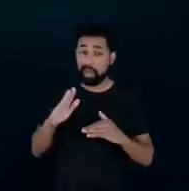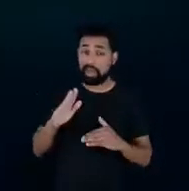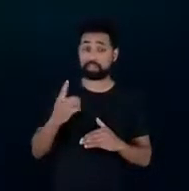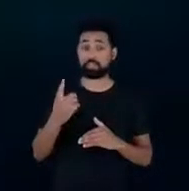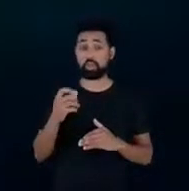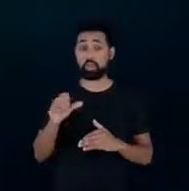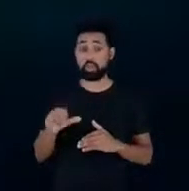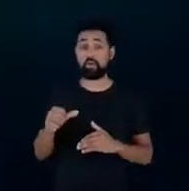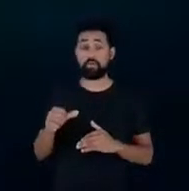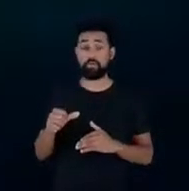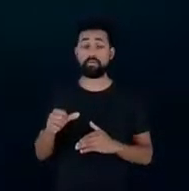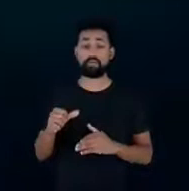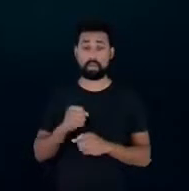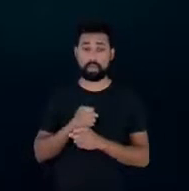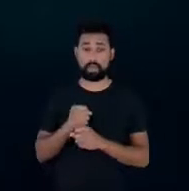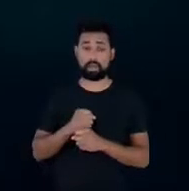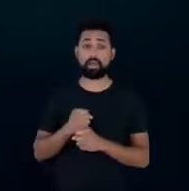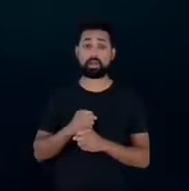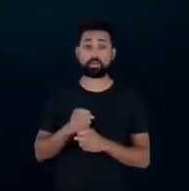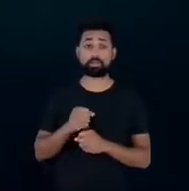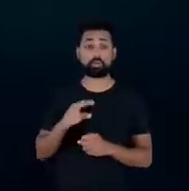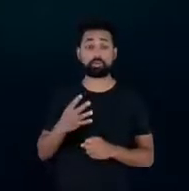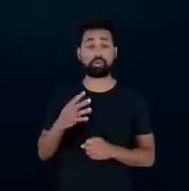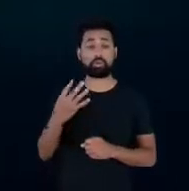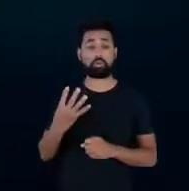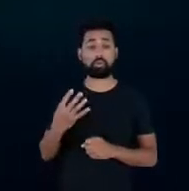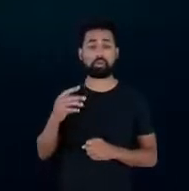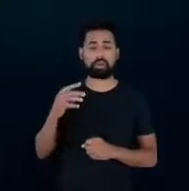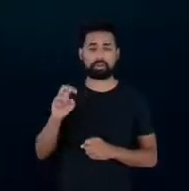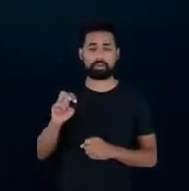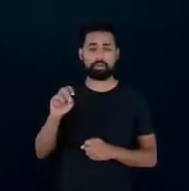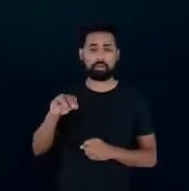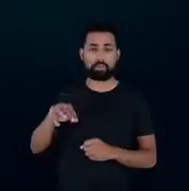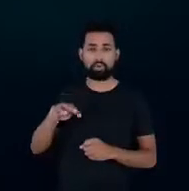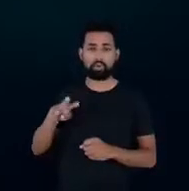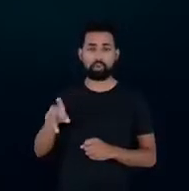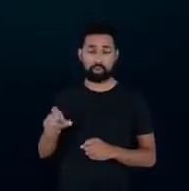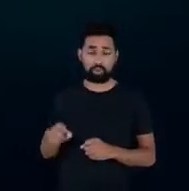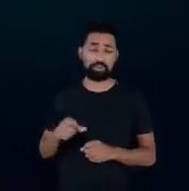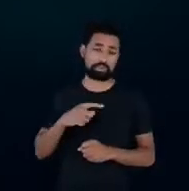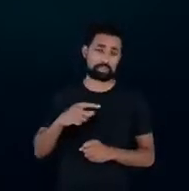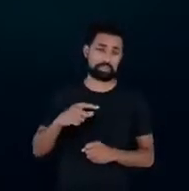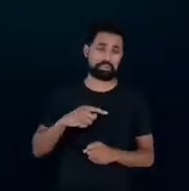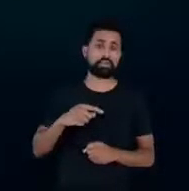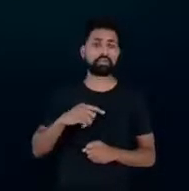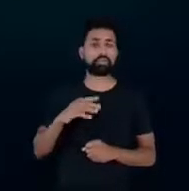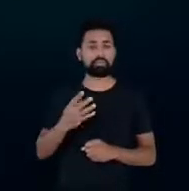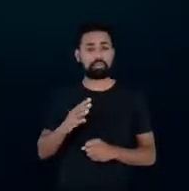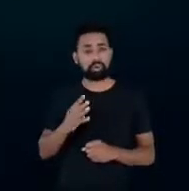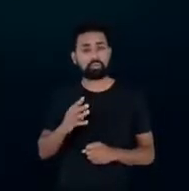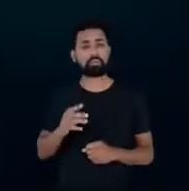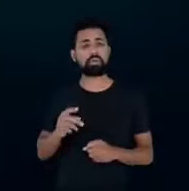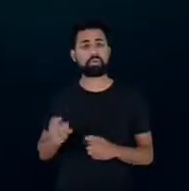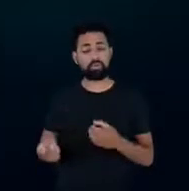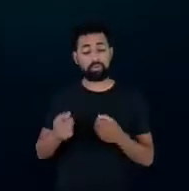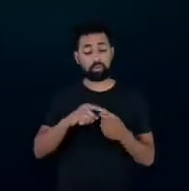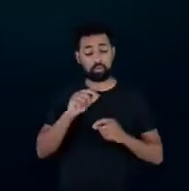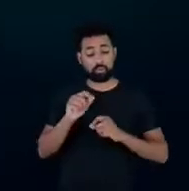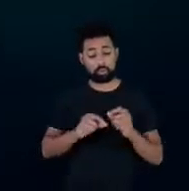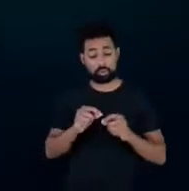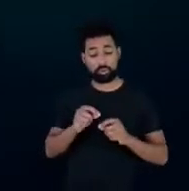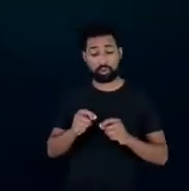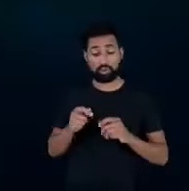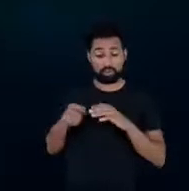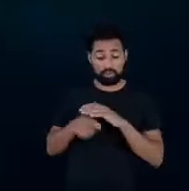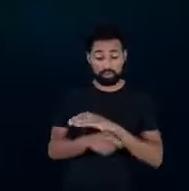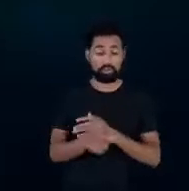,45 milhões tem potência entre 0,16 e 500 cavalos tem um retorno sobre um investimento menor